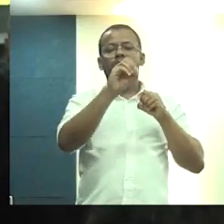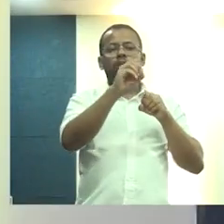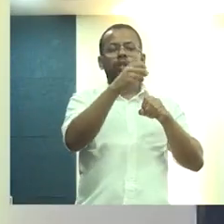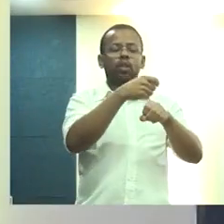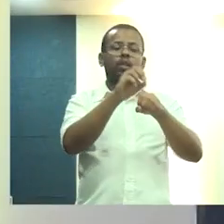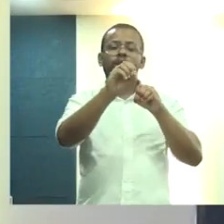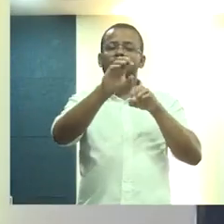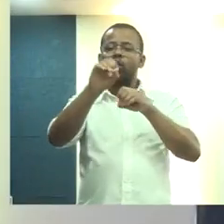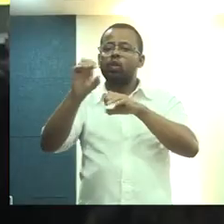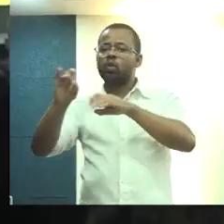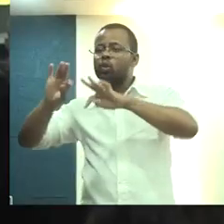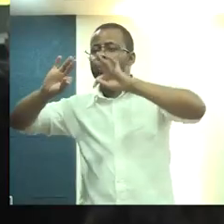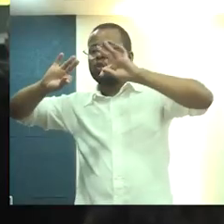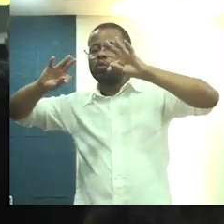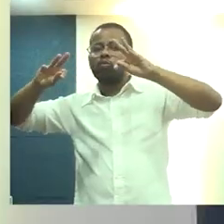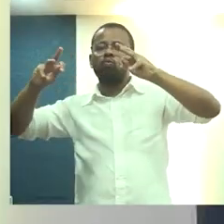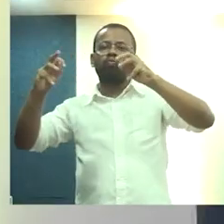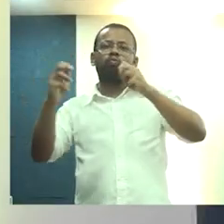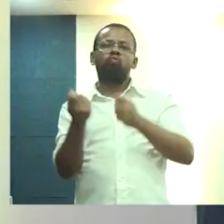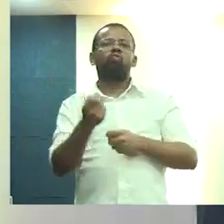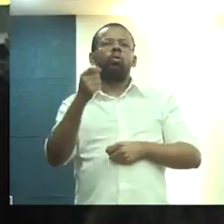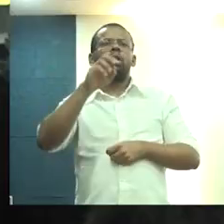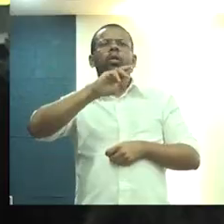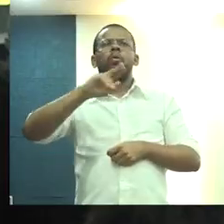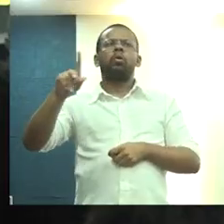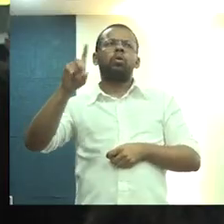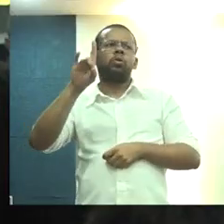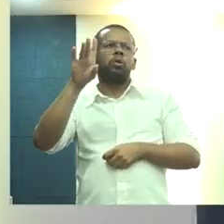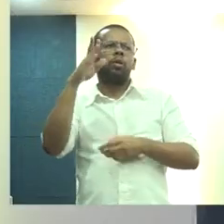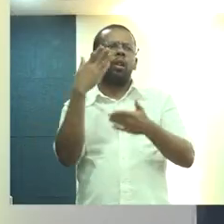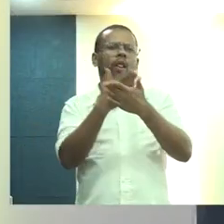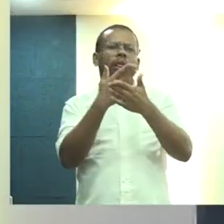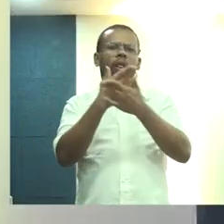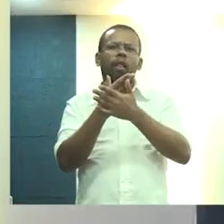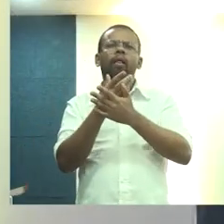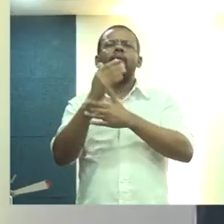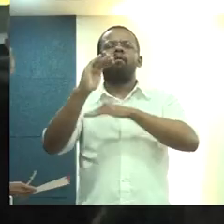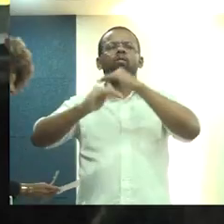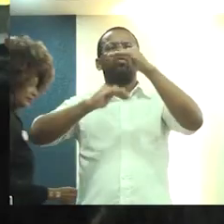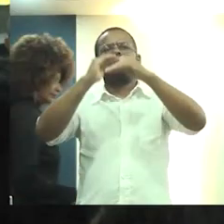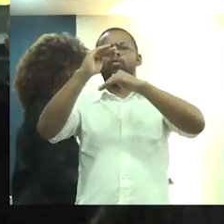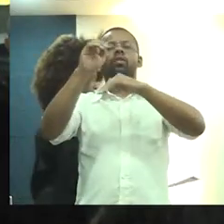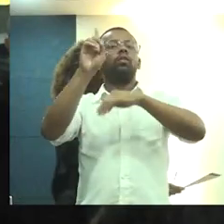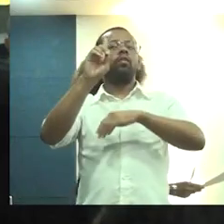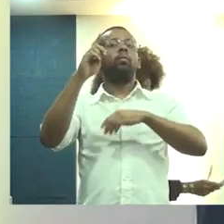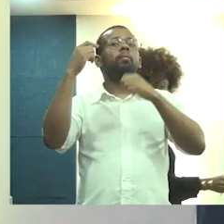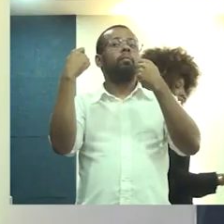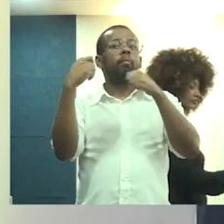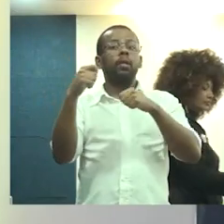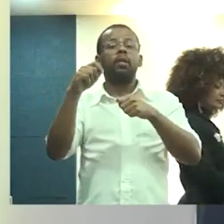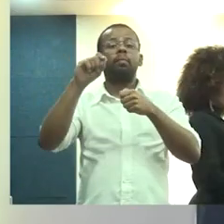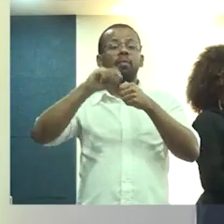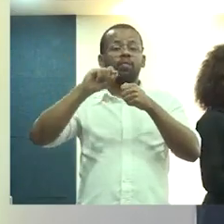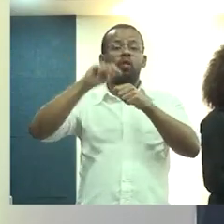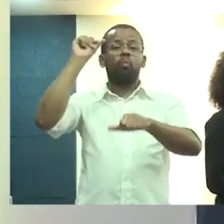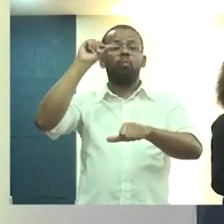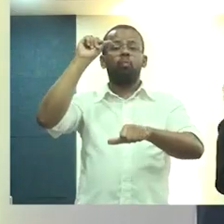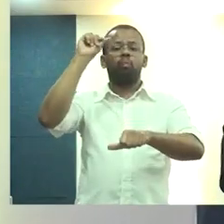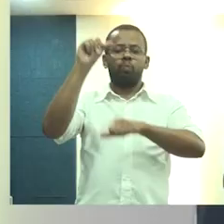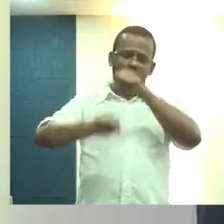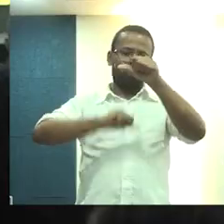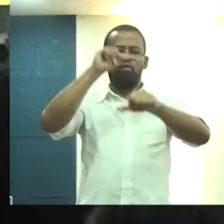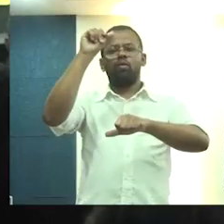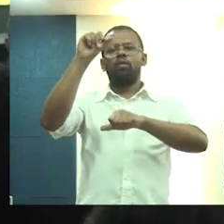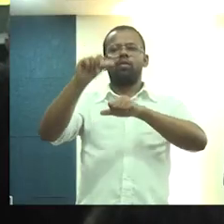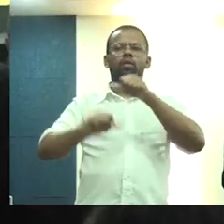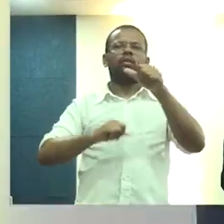E aí não é educação só de estudar para fazer, desenvolver, não. É para fazer mudar. Para